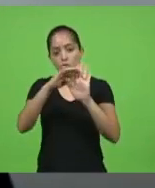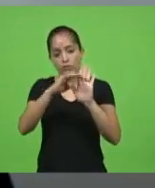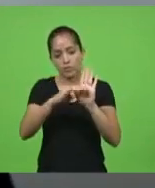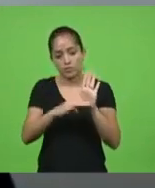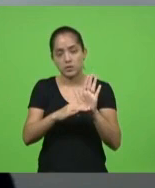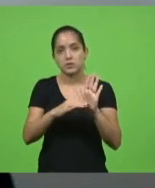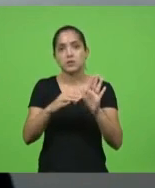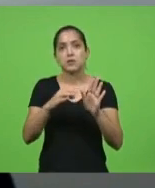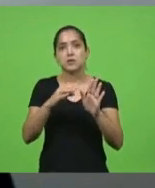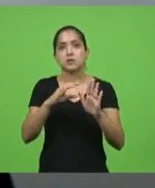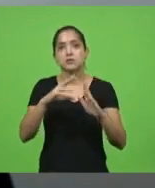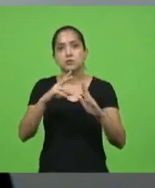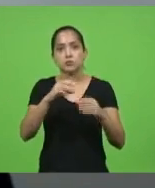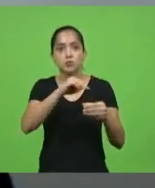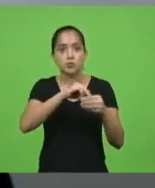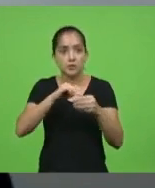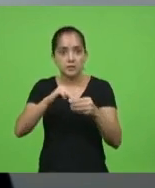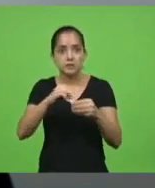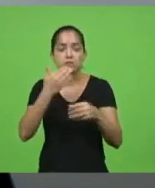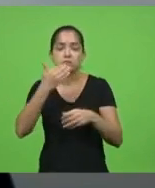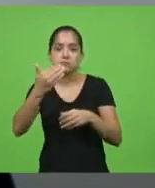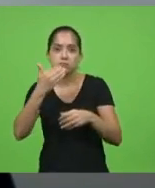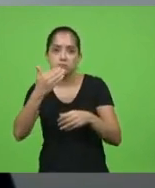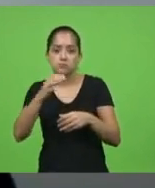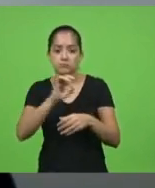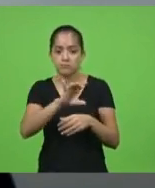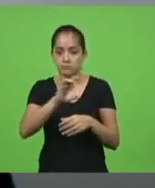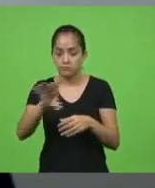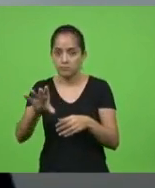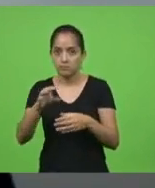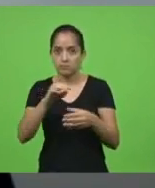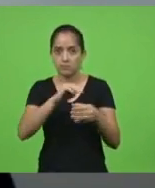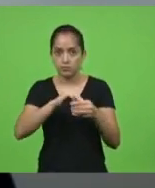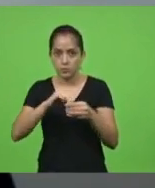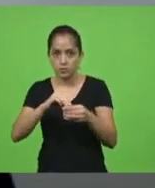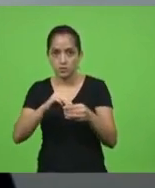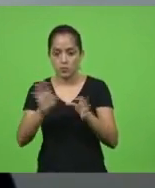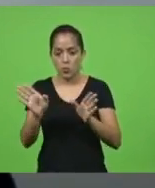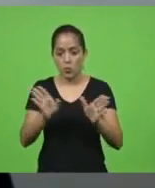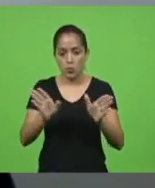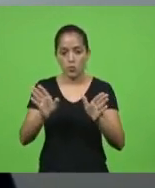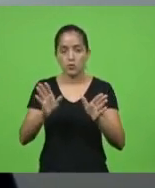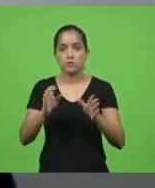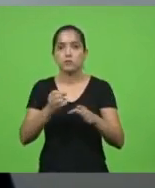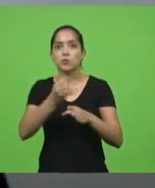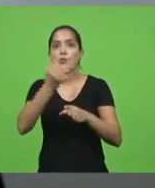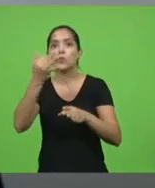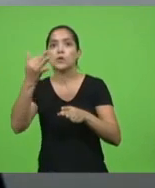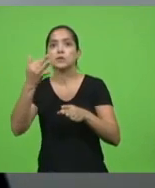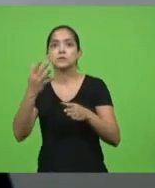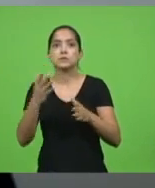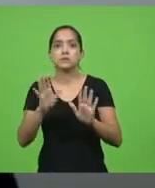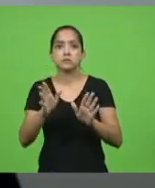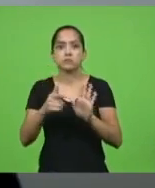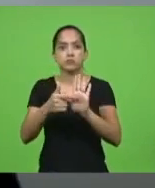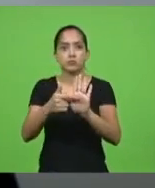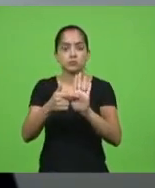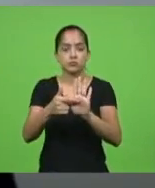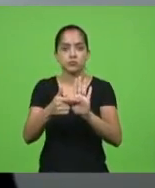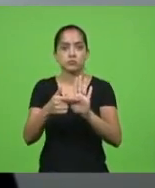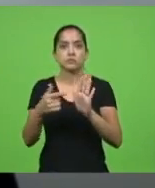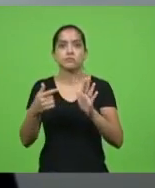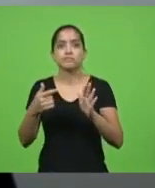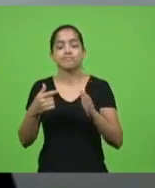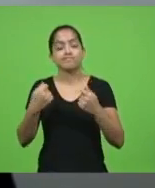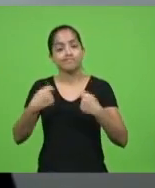que solicitaram cada município disse e estipulou um numerário e a gente espera que isso ocorra